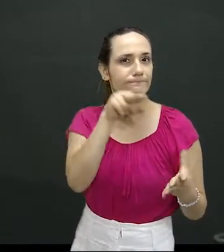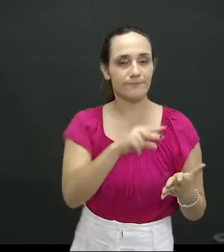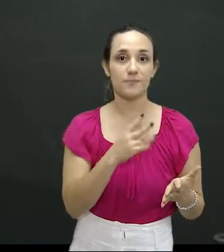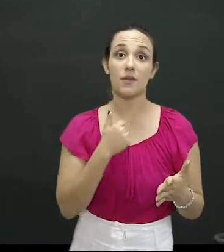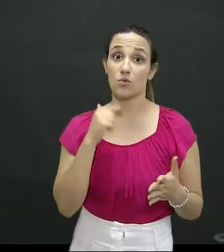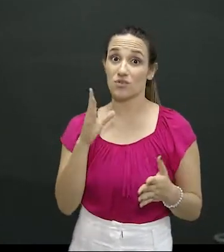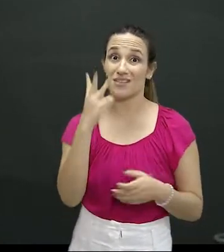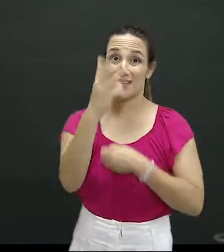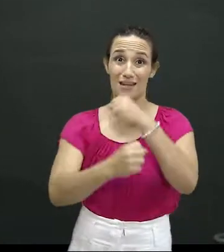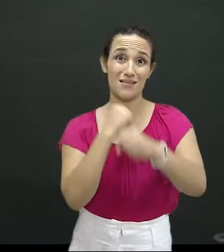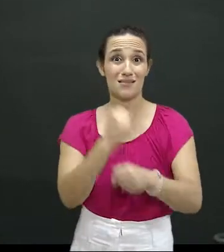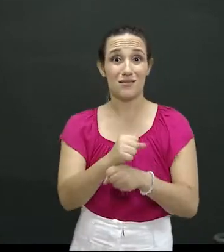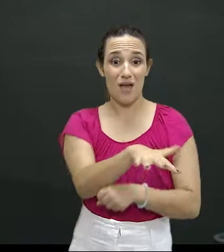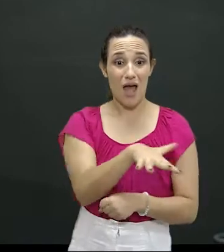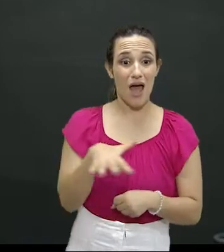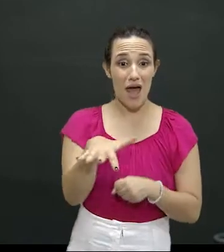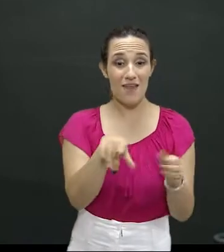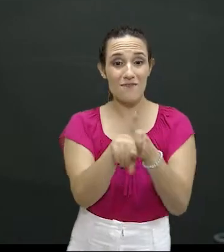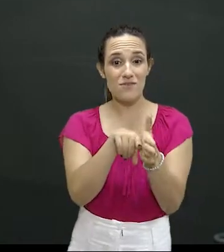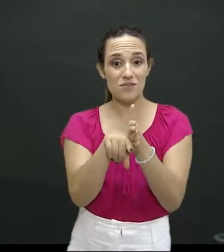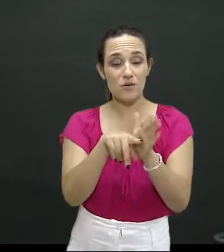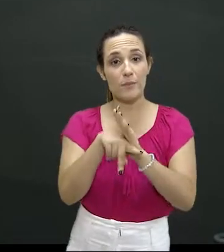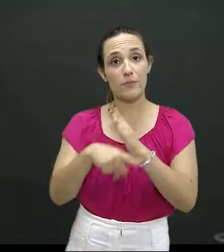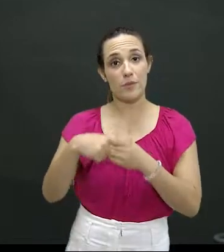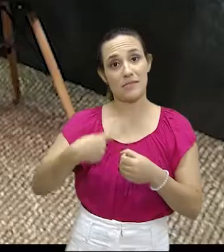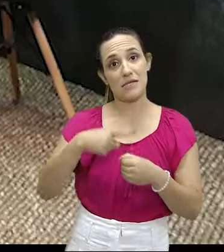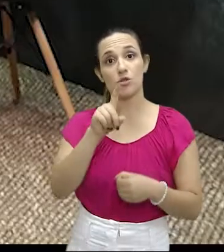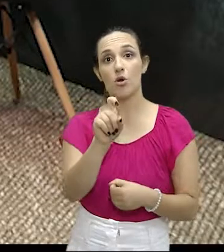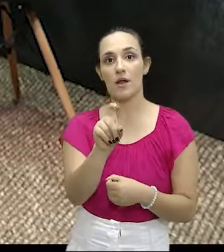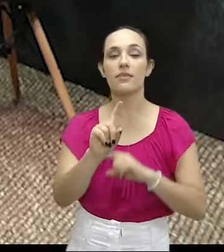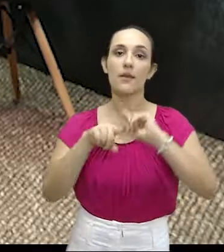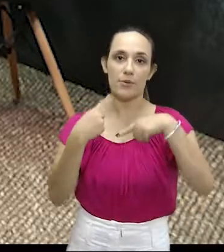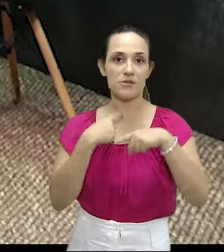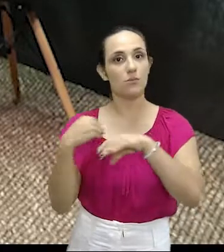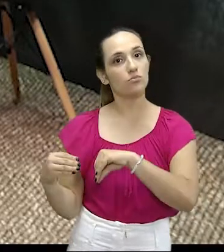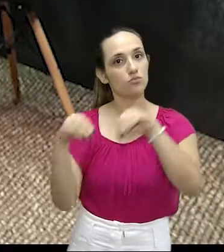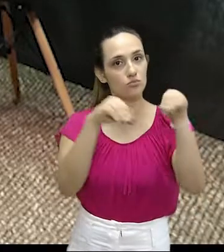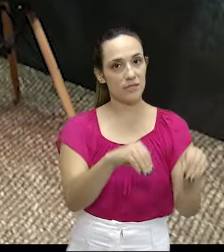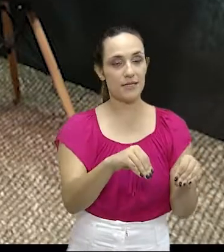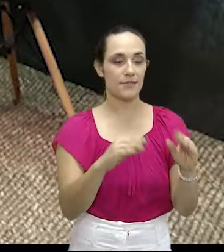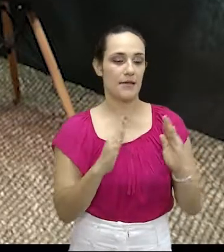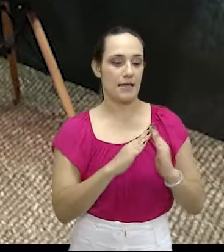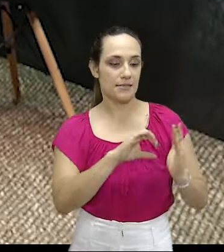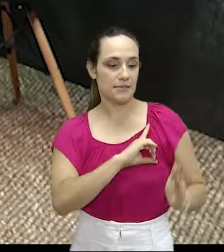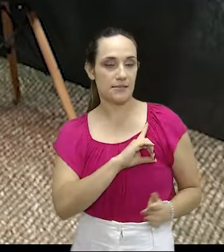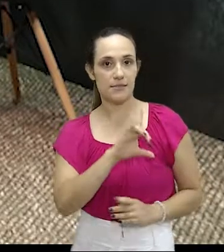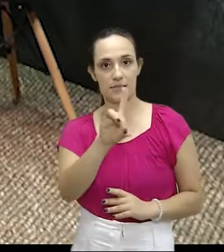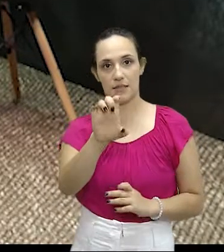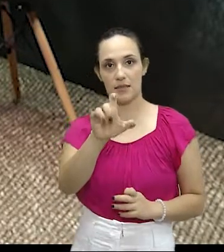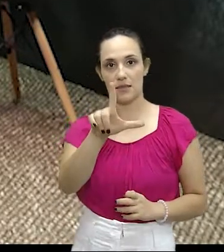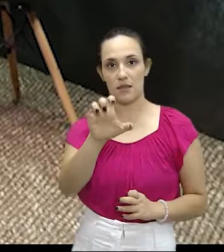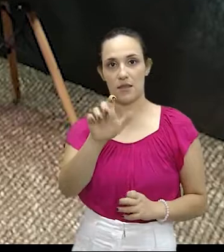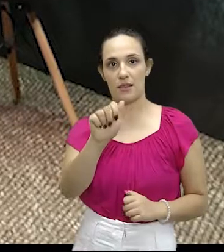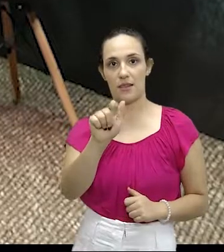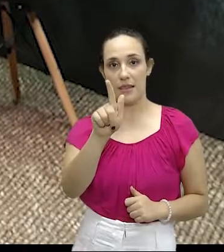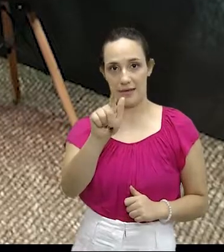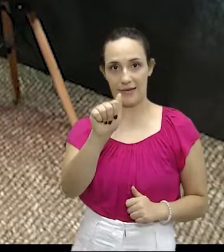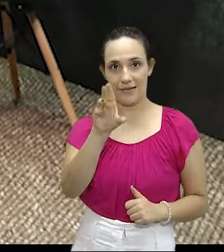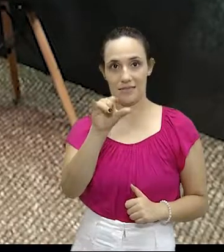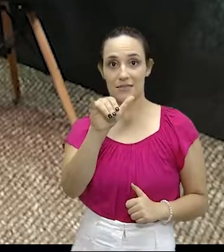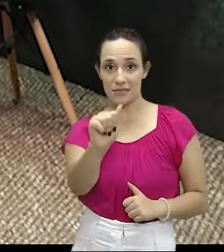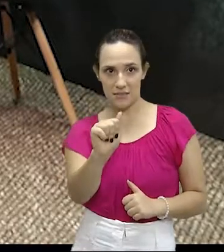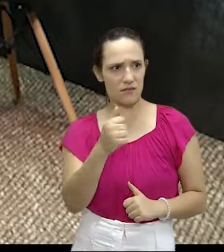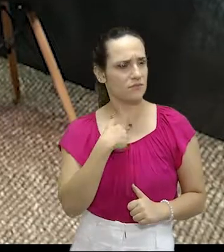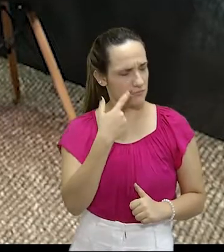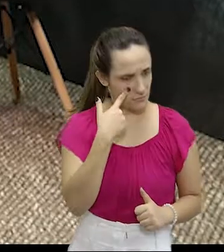anos no setor de investigação de Dourados e quando fui para a Defron em fevereiro, deparei-me com uma realidade bem diferente